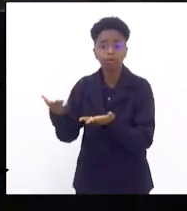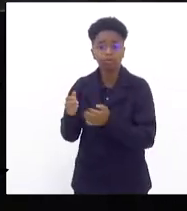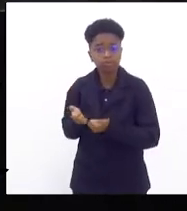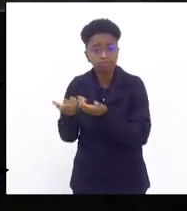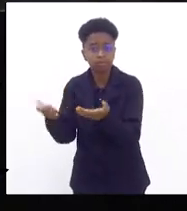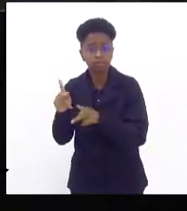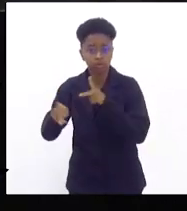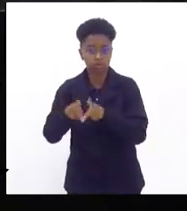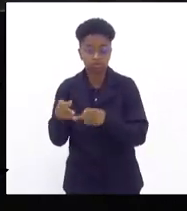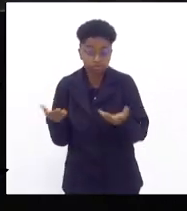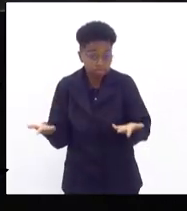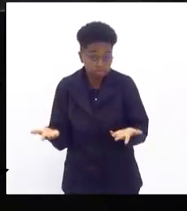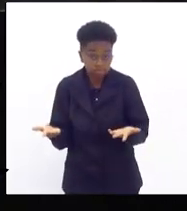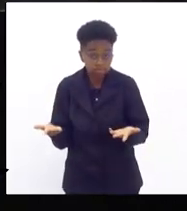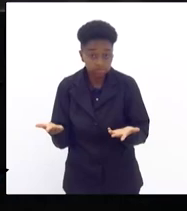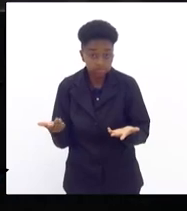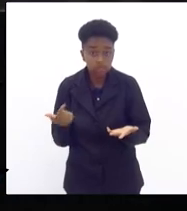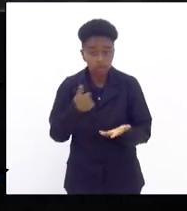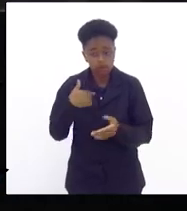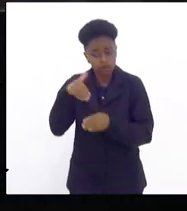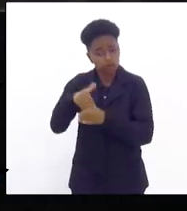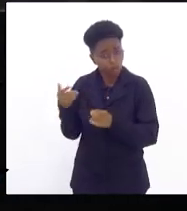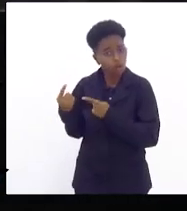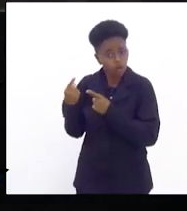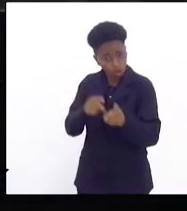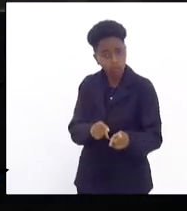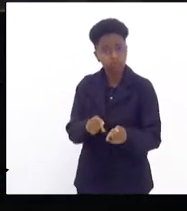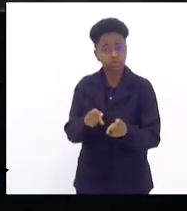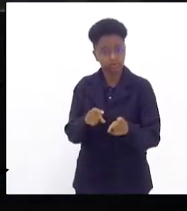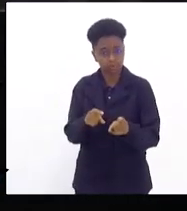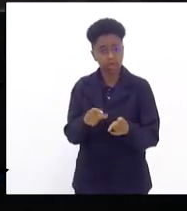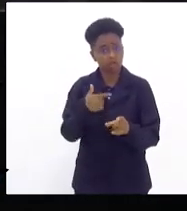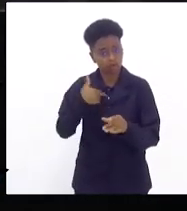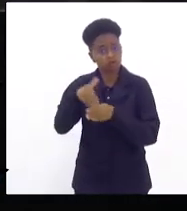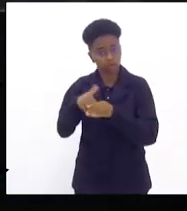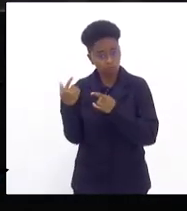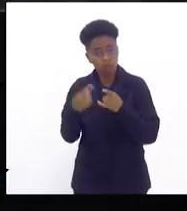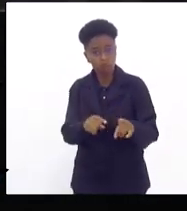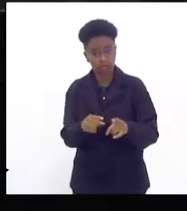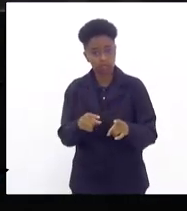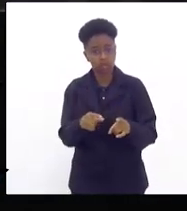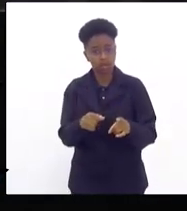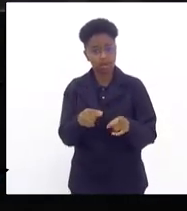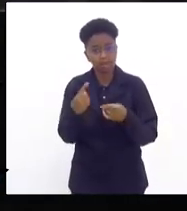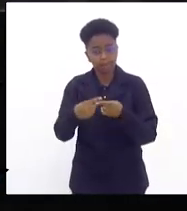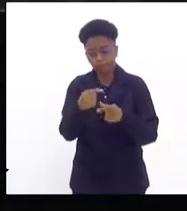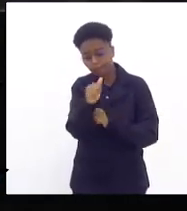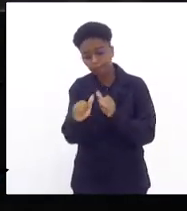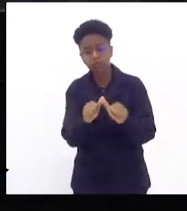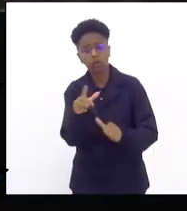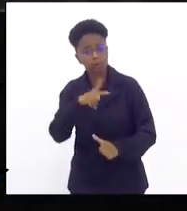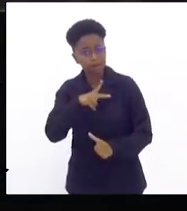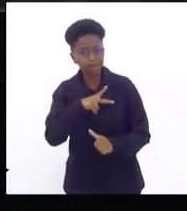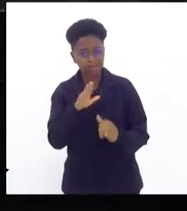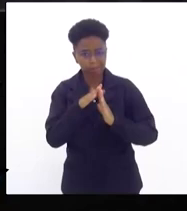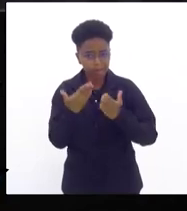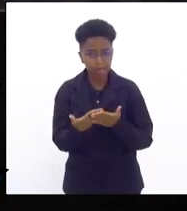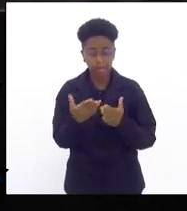muito claro deputado Sérgio eu votei contra o processo de privatização da CEDAI porque eu já sabia que isso poderia acontecer